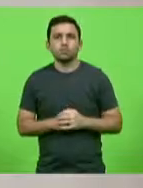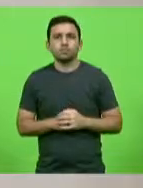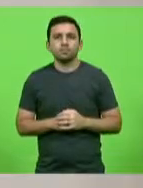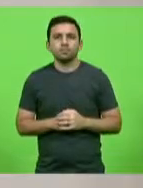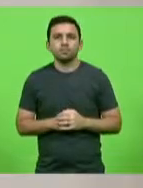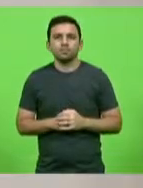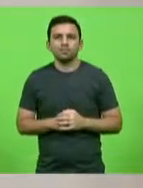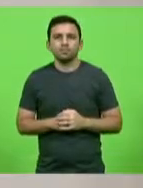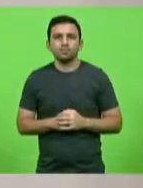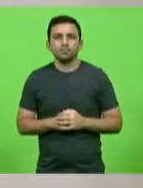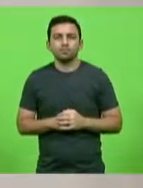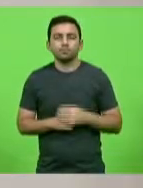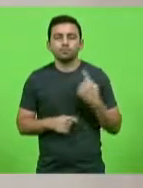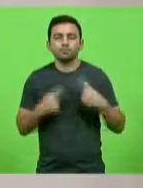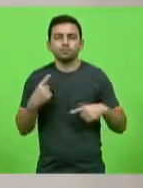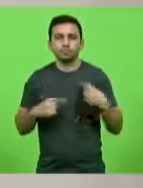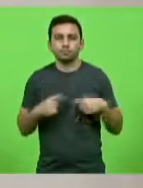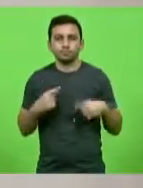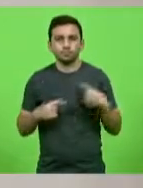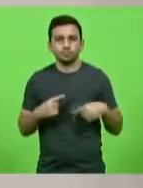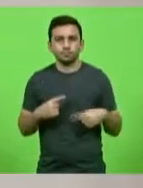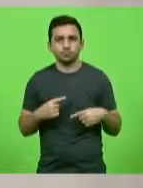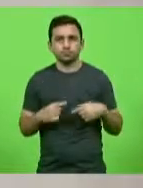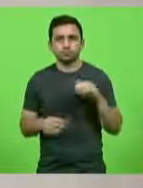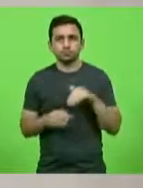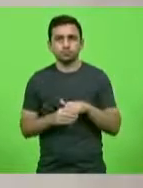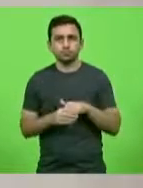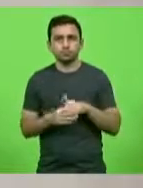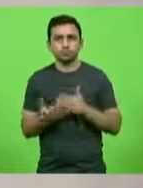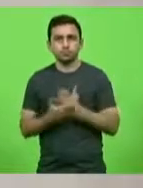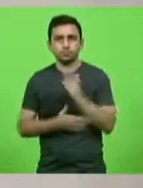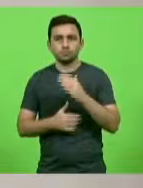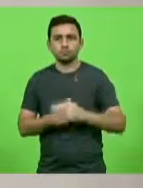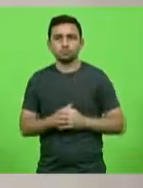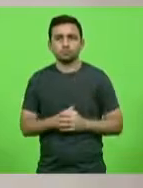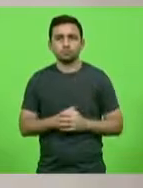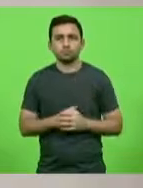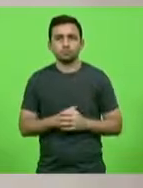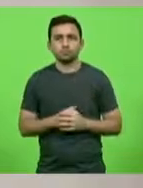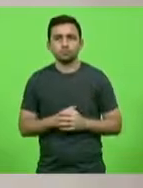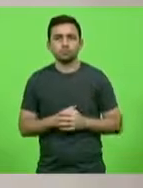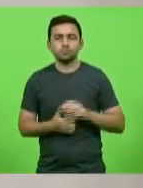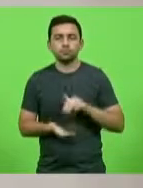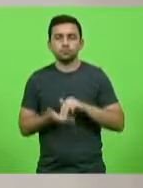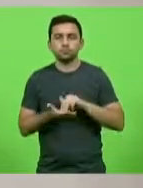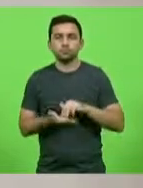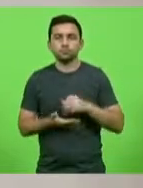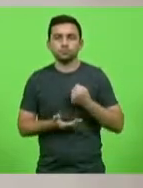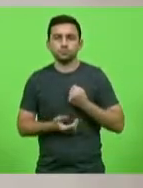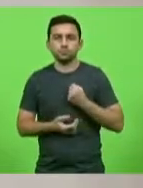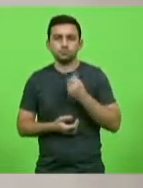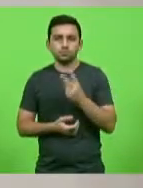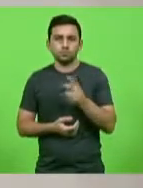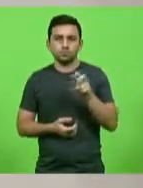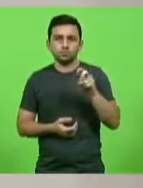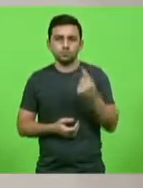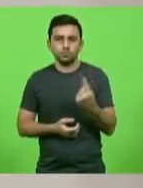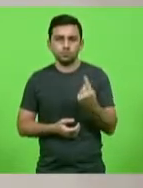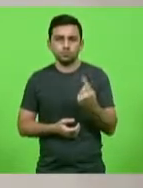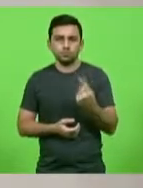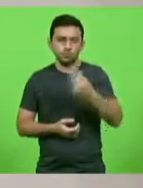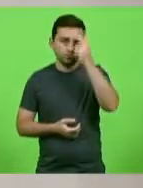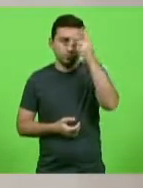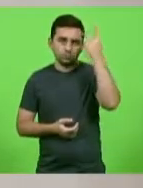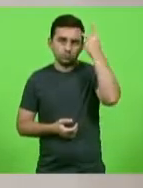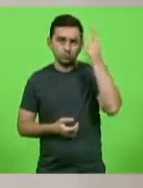Em discussão. Em votação. Aprovado. Moção número 251. Deputada Paulinha. Manifestando